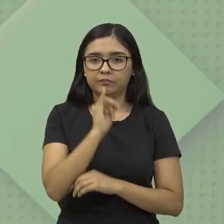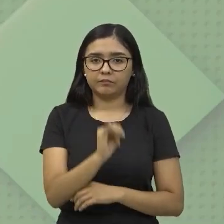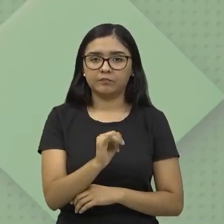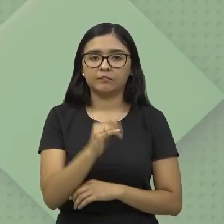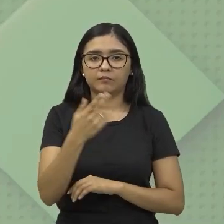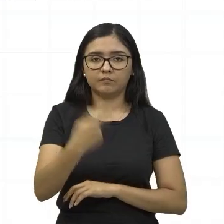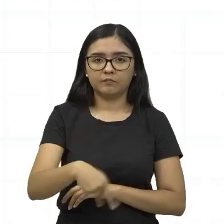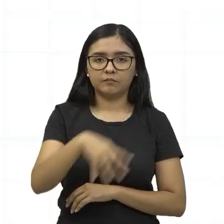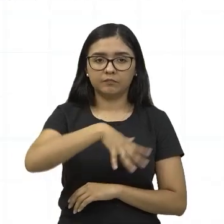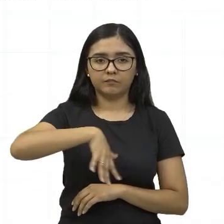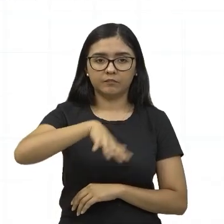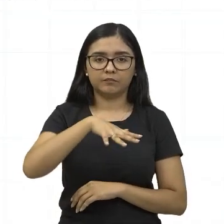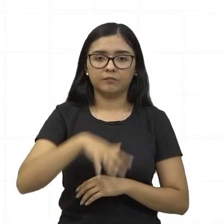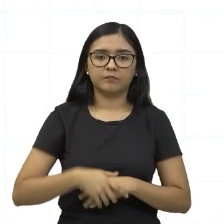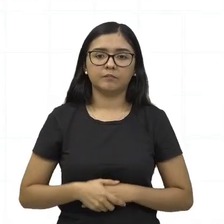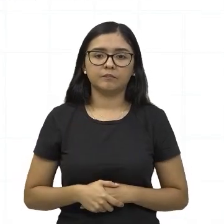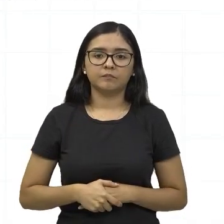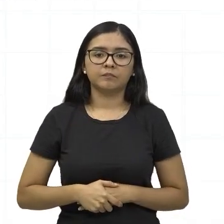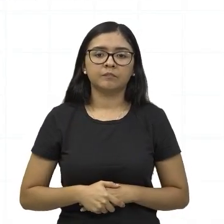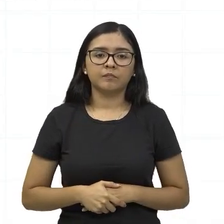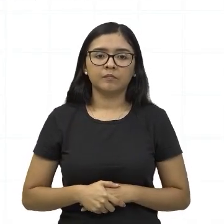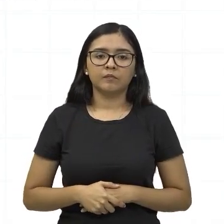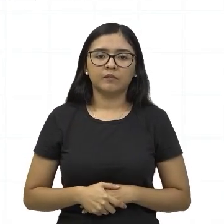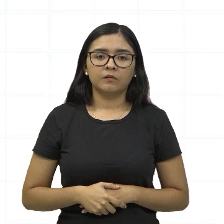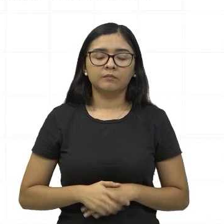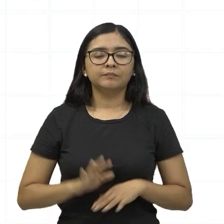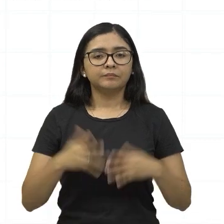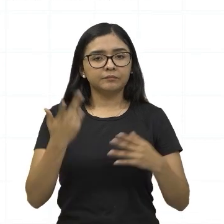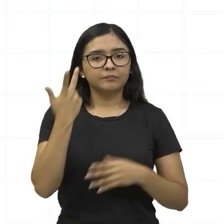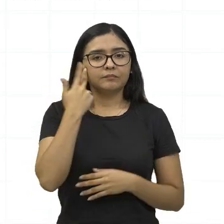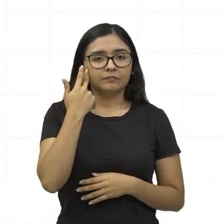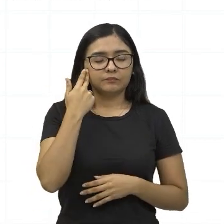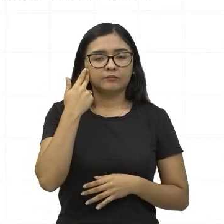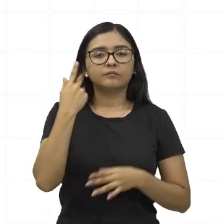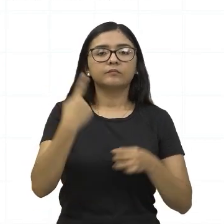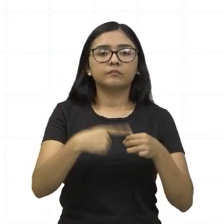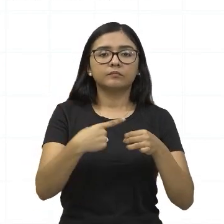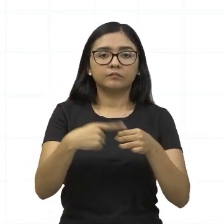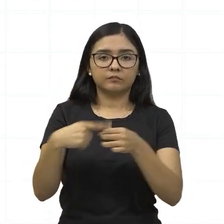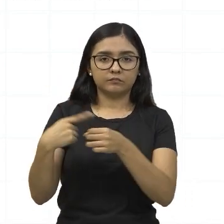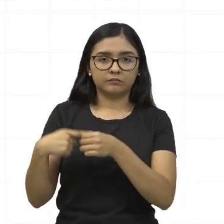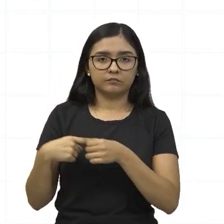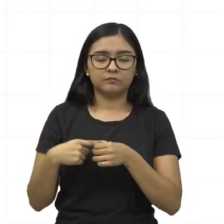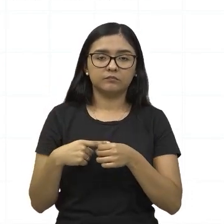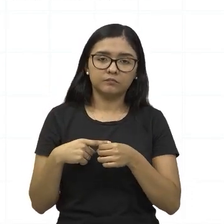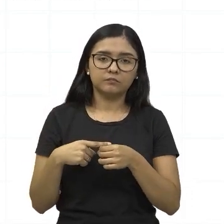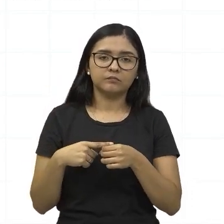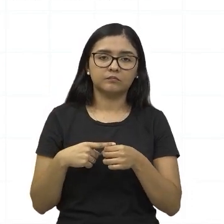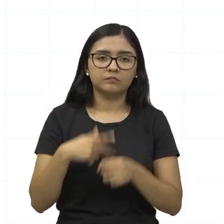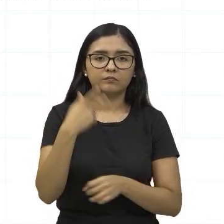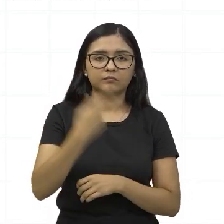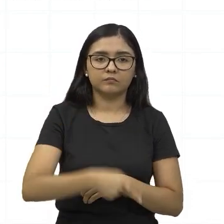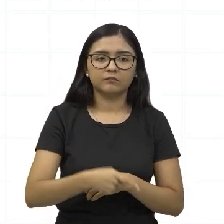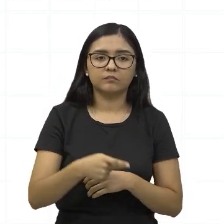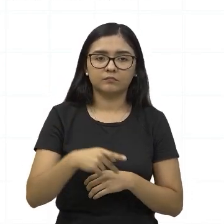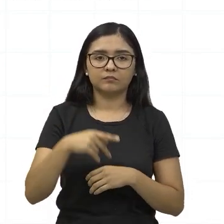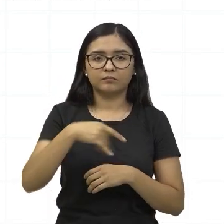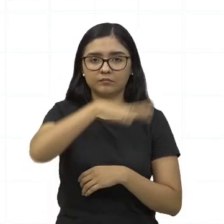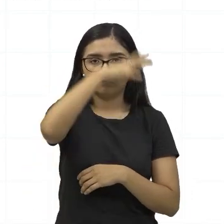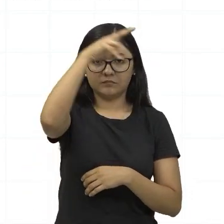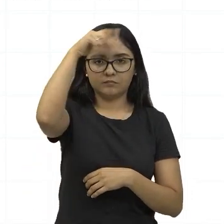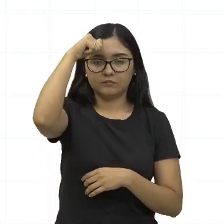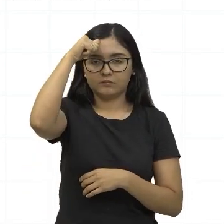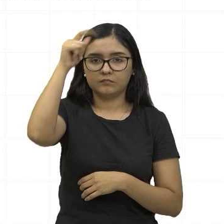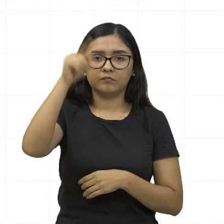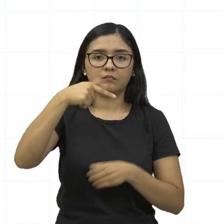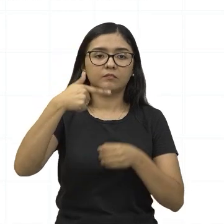aqui na nossa região. E uma delas é muito comum nos municípios, né, do nosso estado, que é o óleo